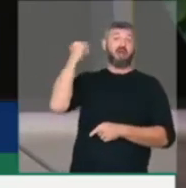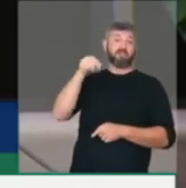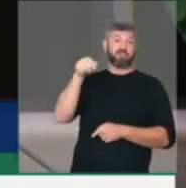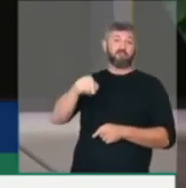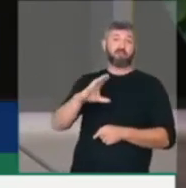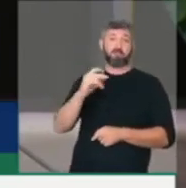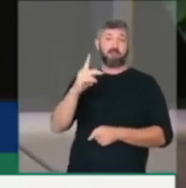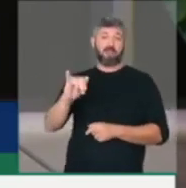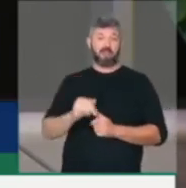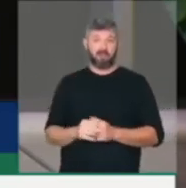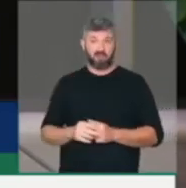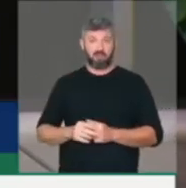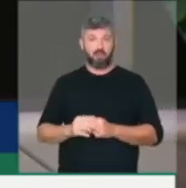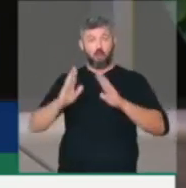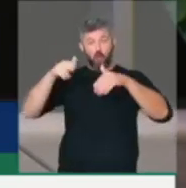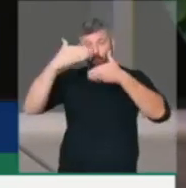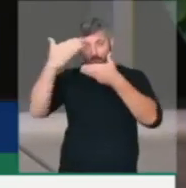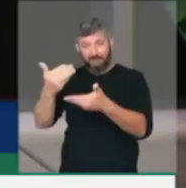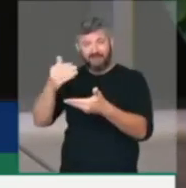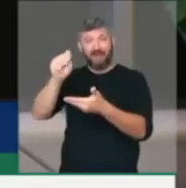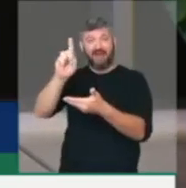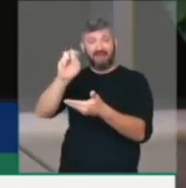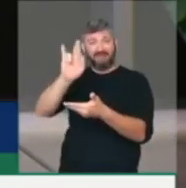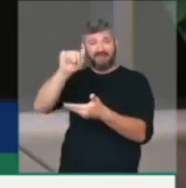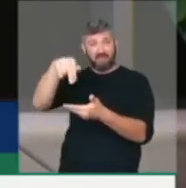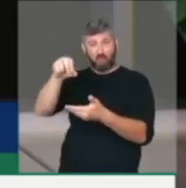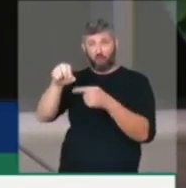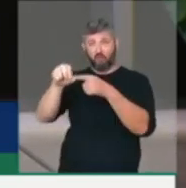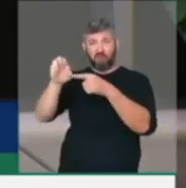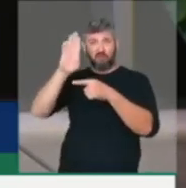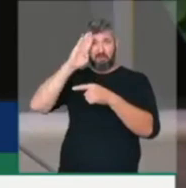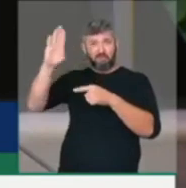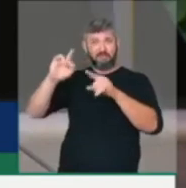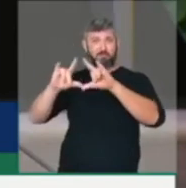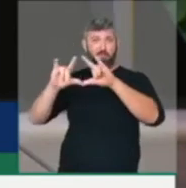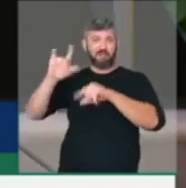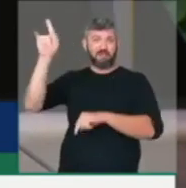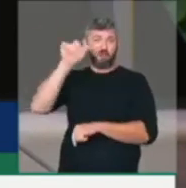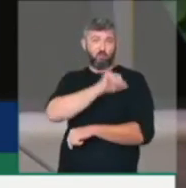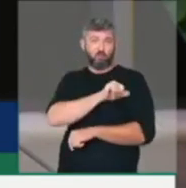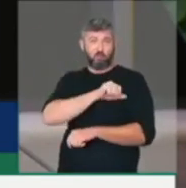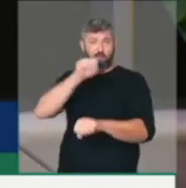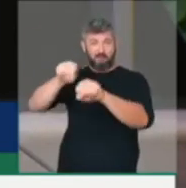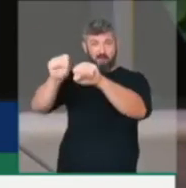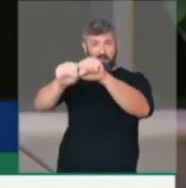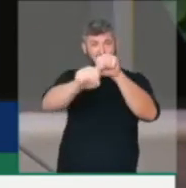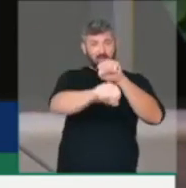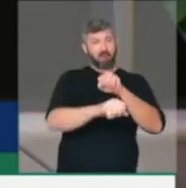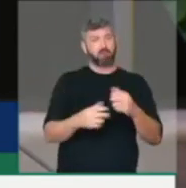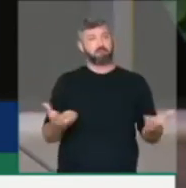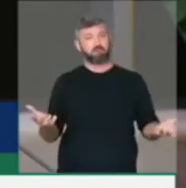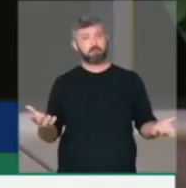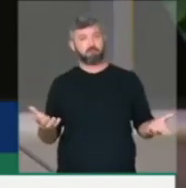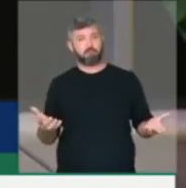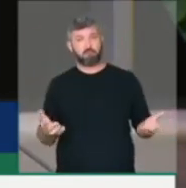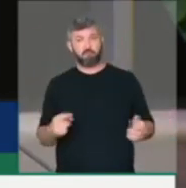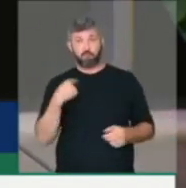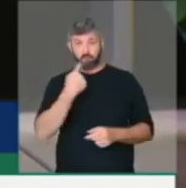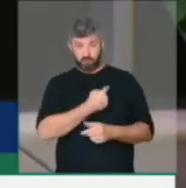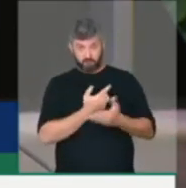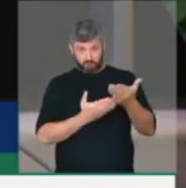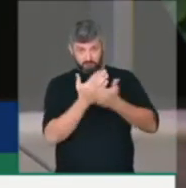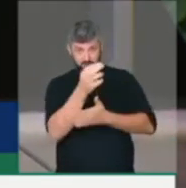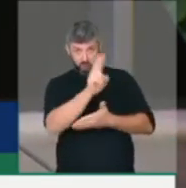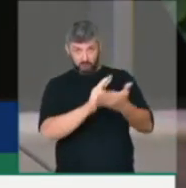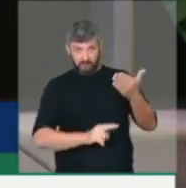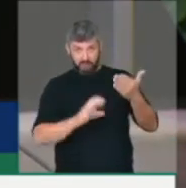mesmo deputado que fez homenagem ao Adriano Danóbio, um dos maiores matadores e milicianos do Rio de Janeiro. Viu, Paulo Galini? Quando nós aprovamos o relatório